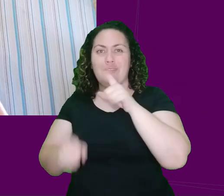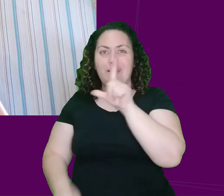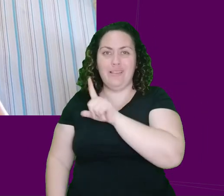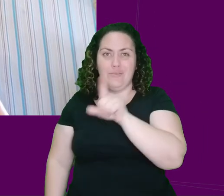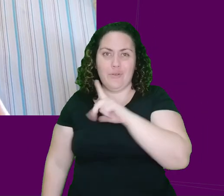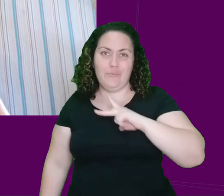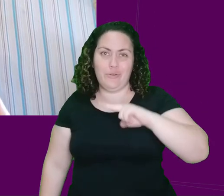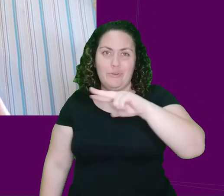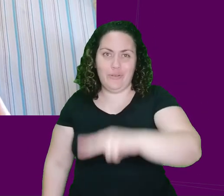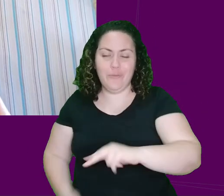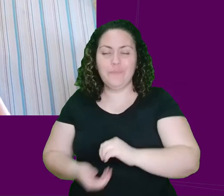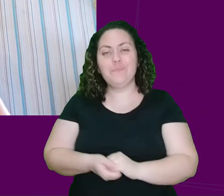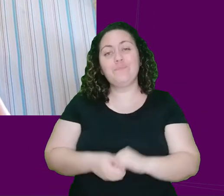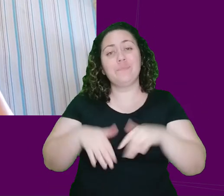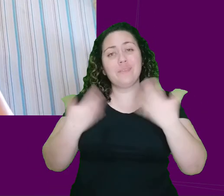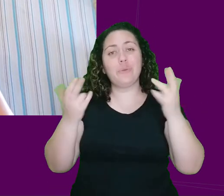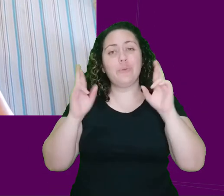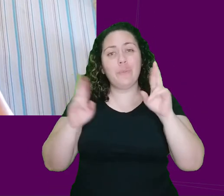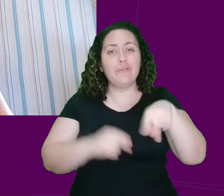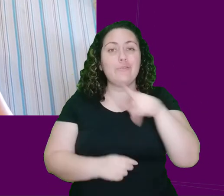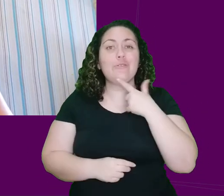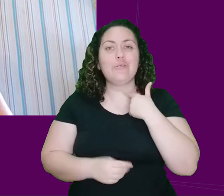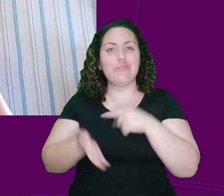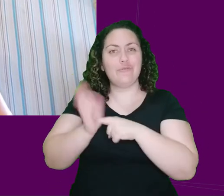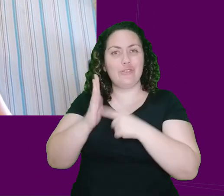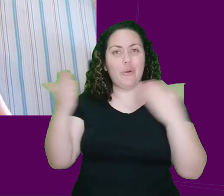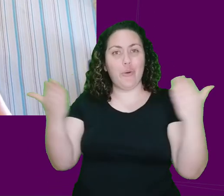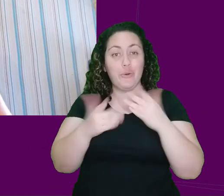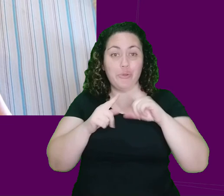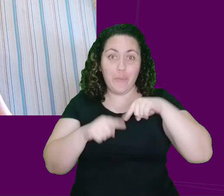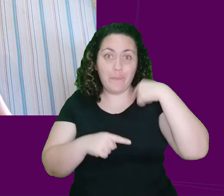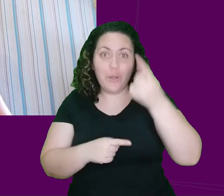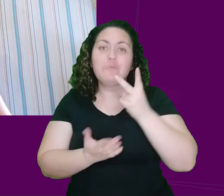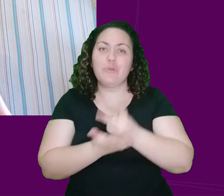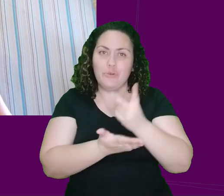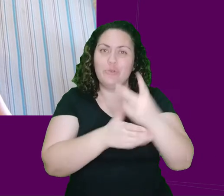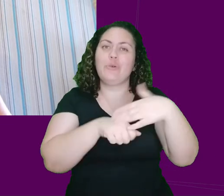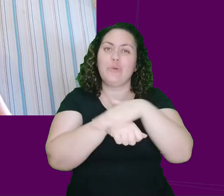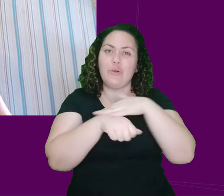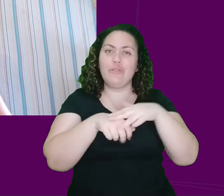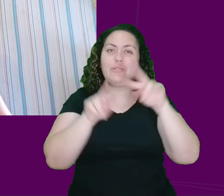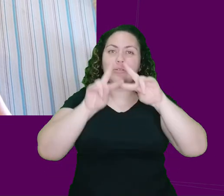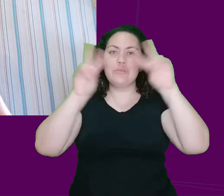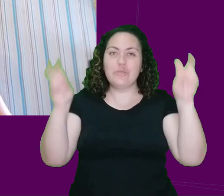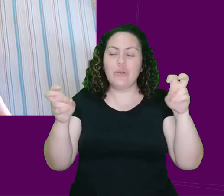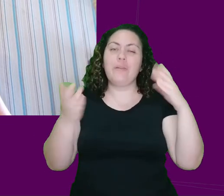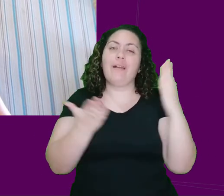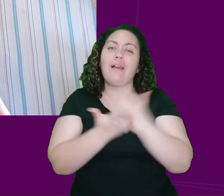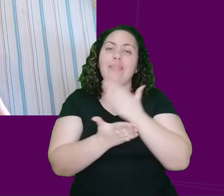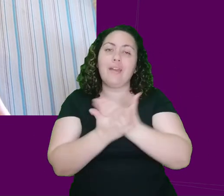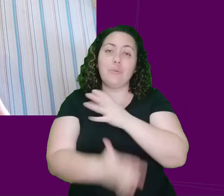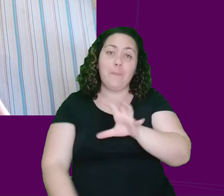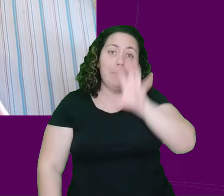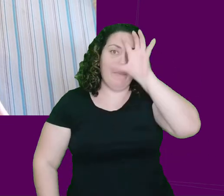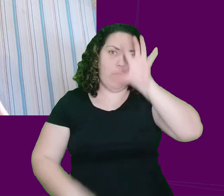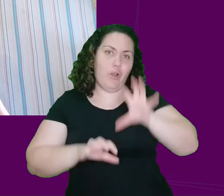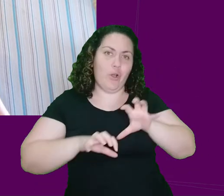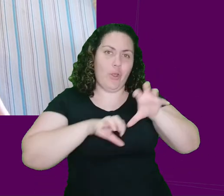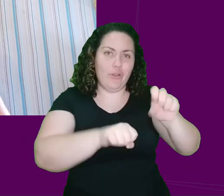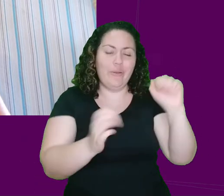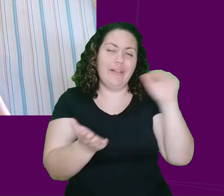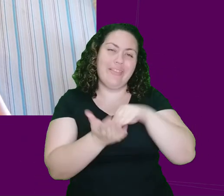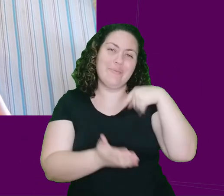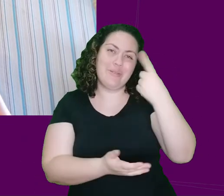eu espero que vocês tenham gostado do vídeo de hoje. No próximo vídeo, a gente continua conversando sobre o caderno de memórias coloniais.